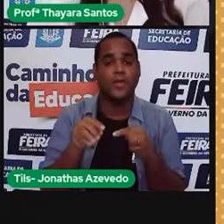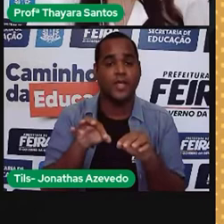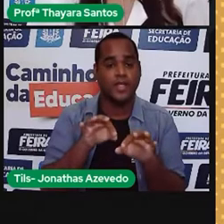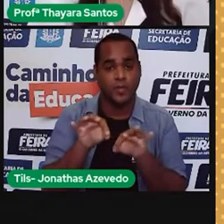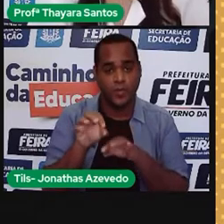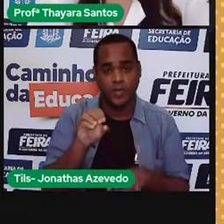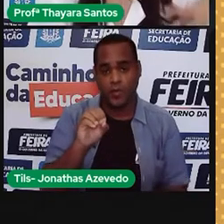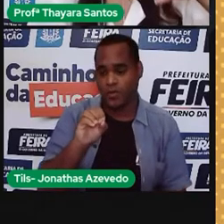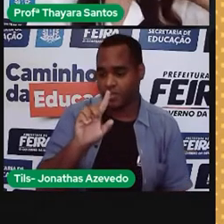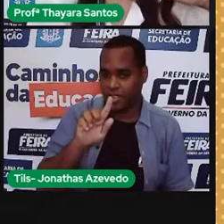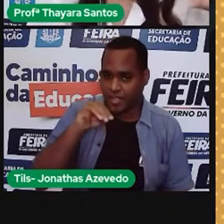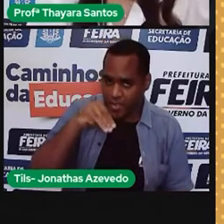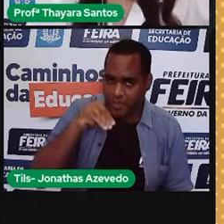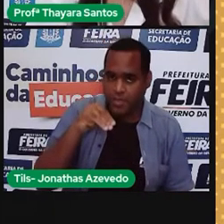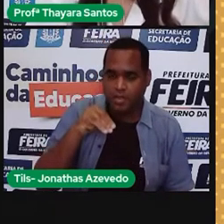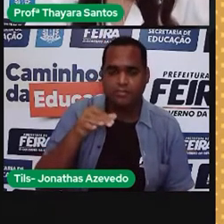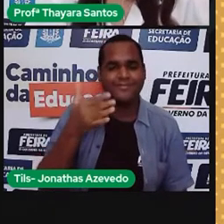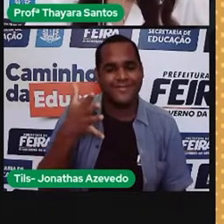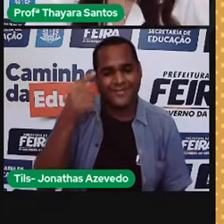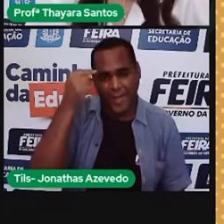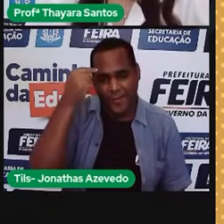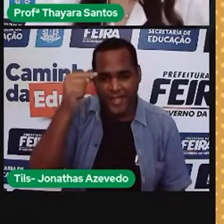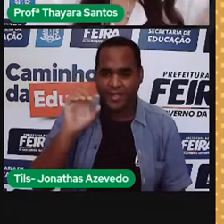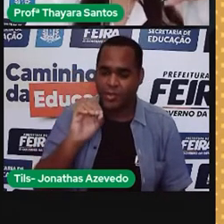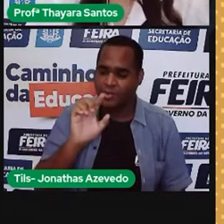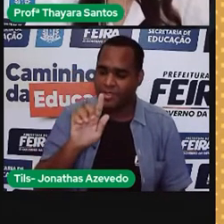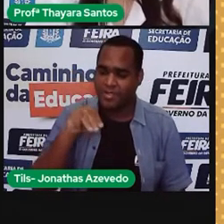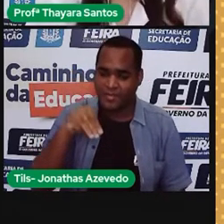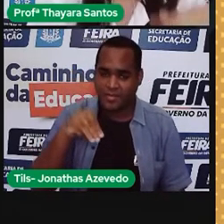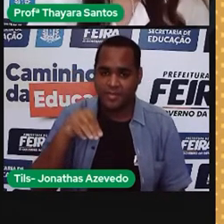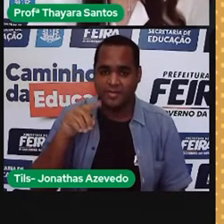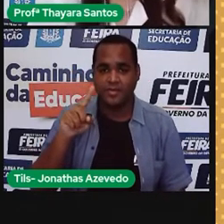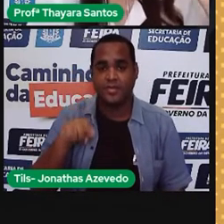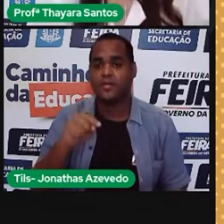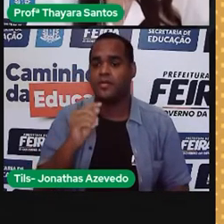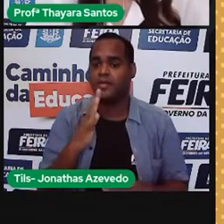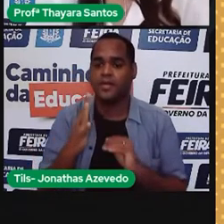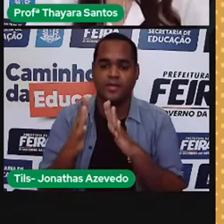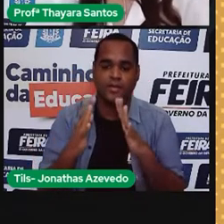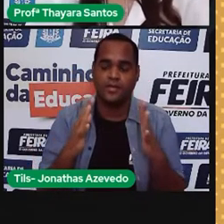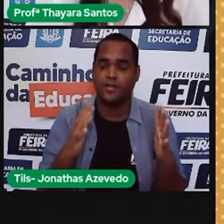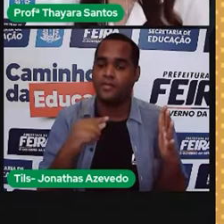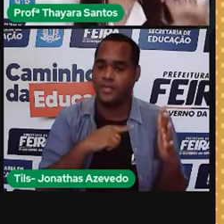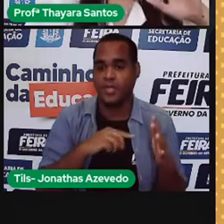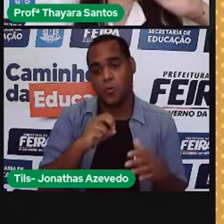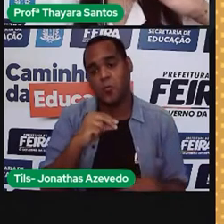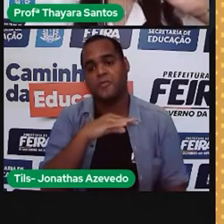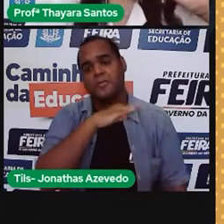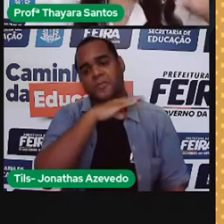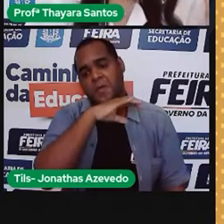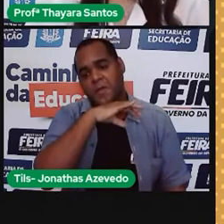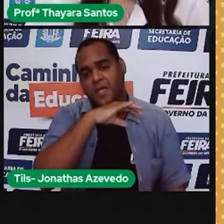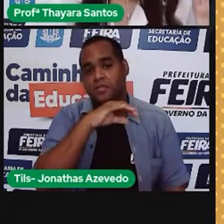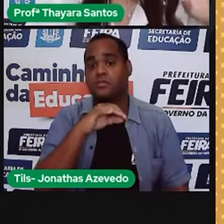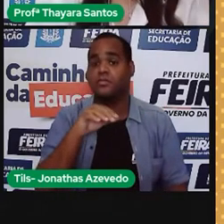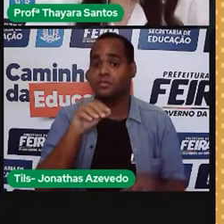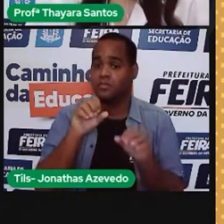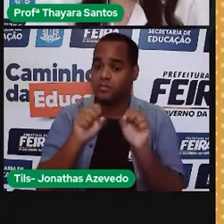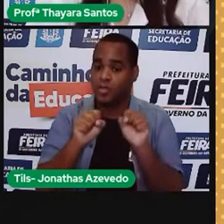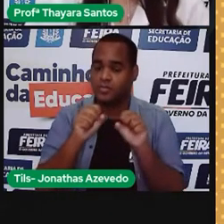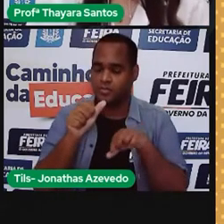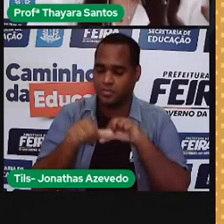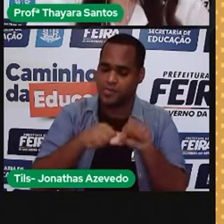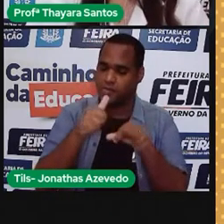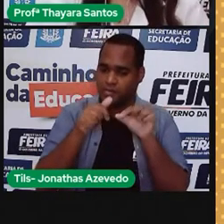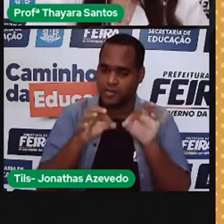geneticamente modificados, aquele organismo, aquela planta ou aquele animal vai ter a modificação somente